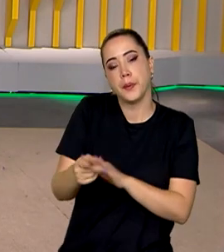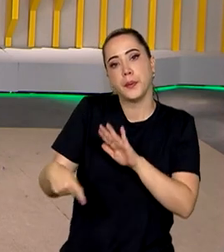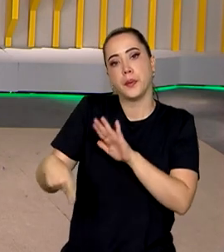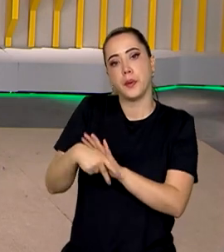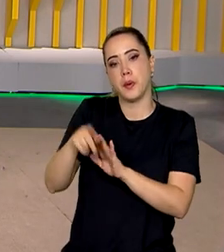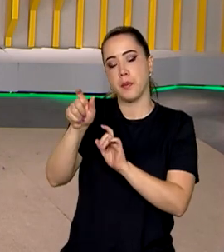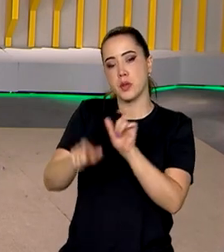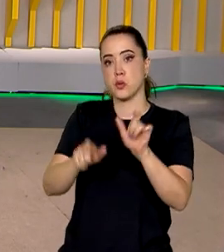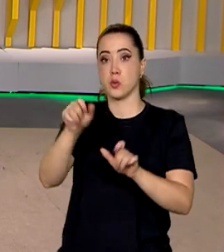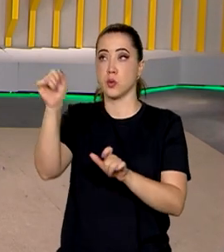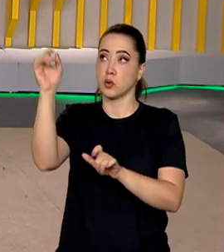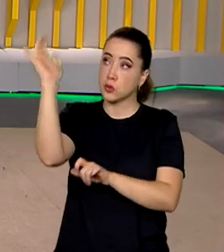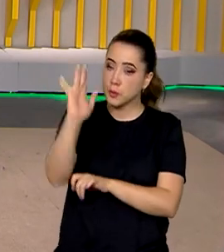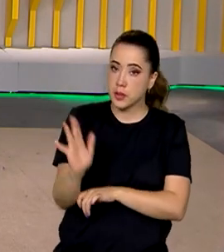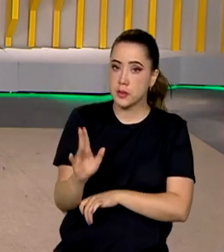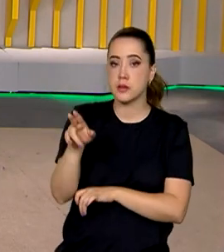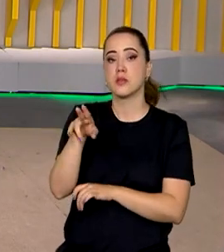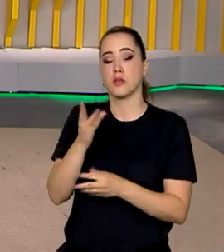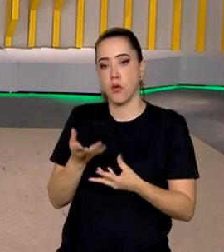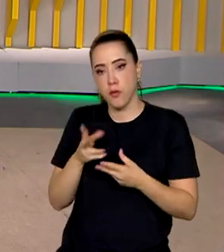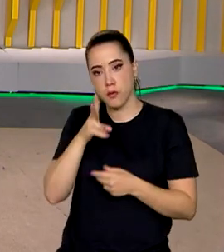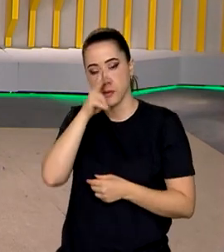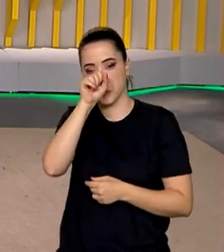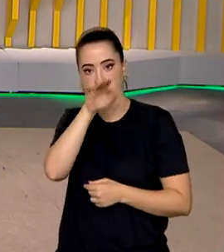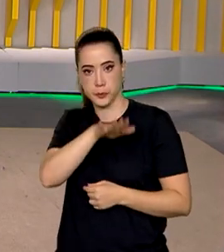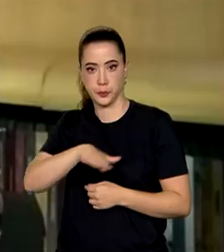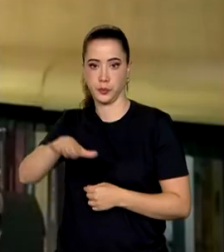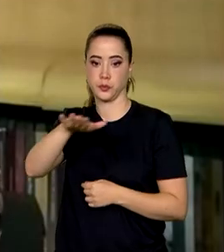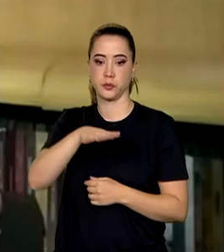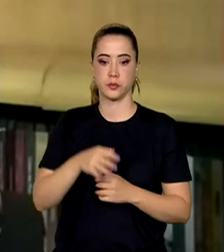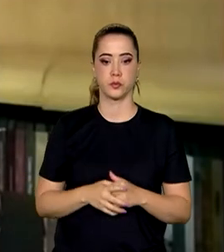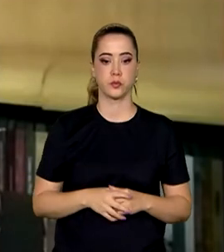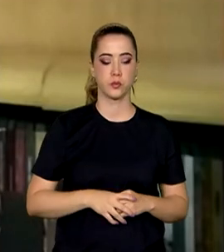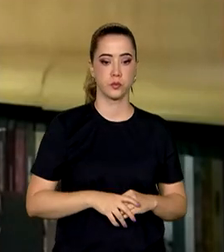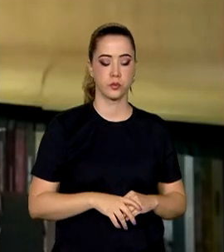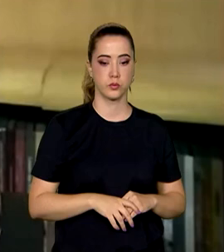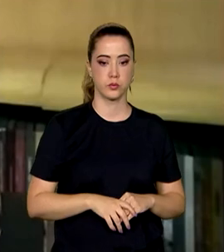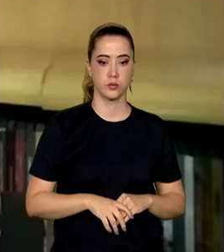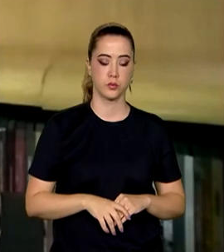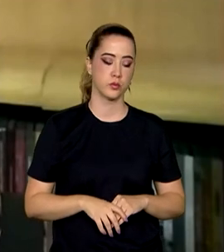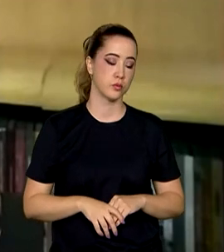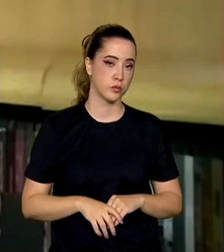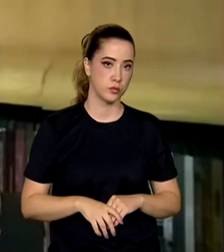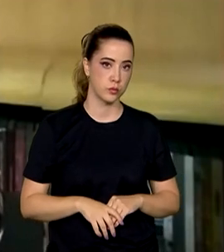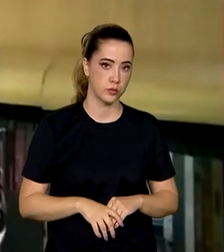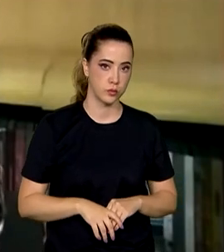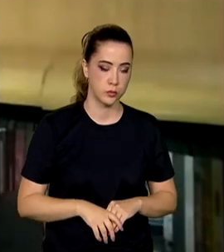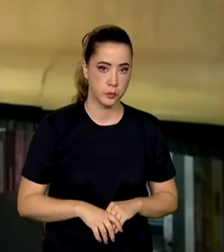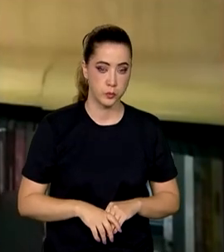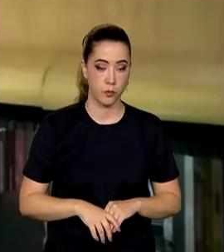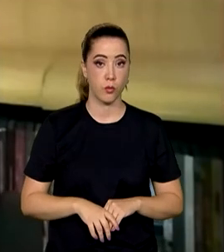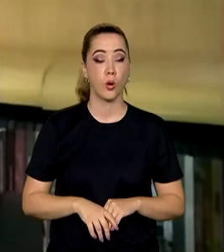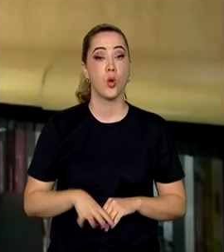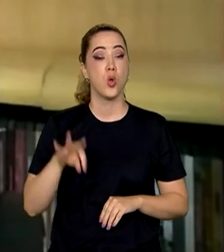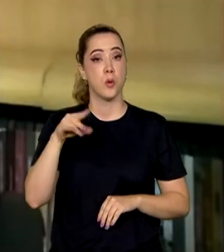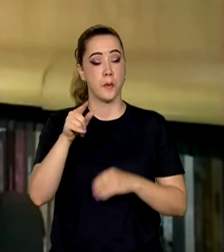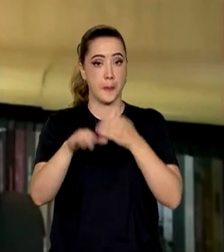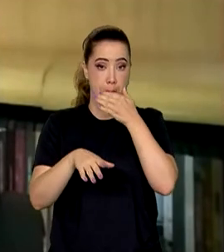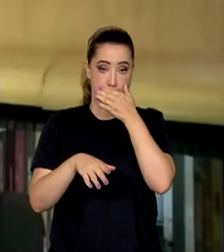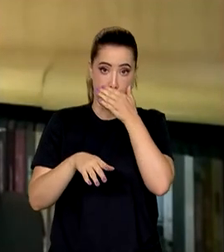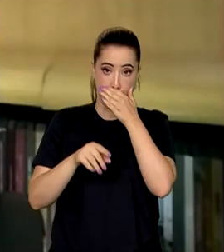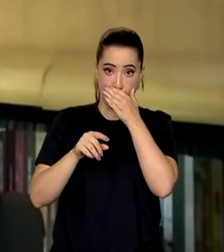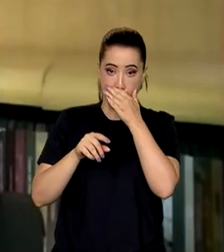artistas de todo o país, fortalecendo assim o setor. As políticas que estamos lançando, elas têm